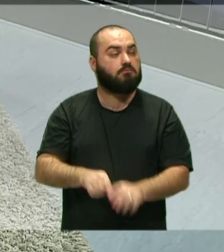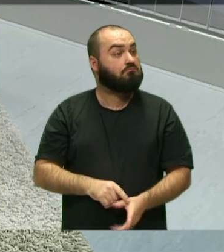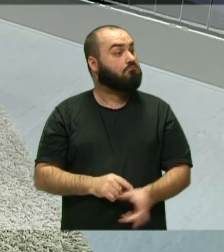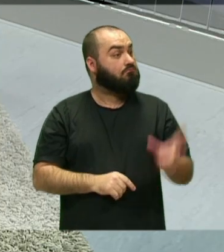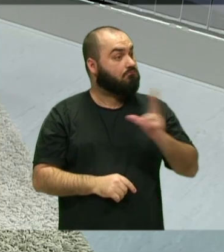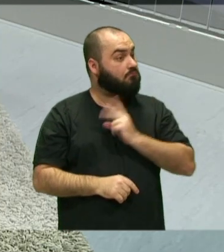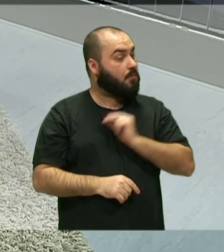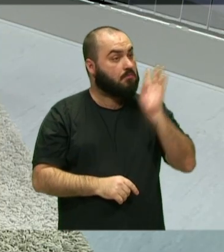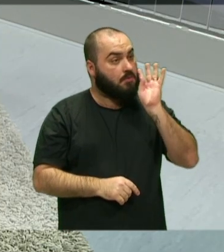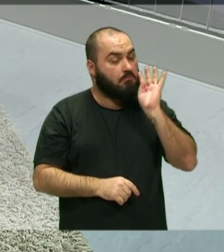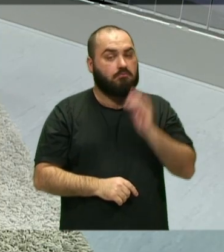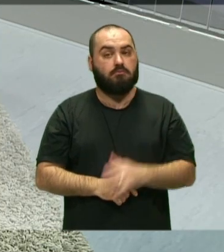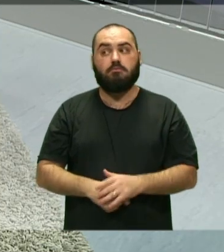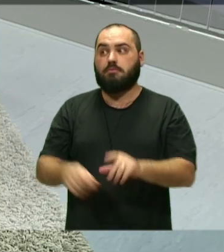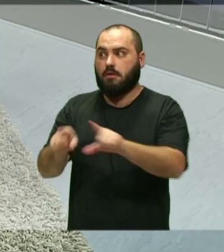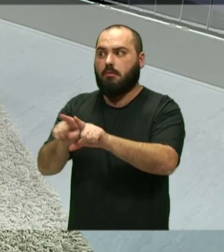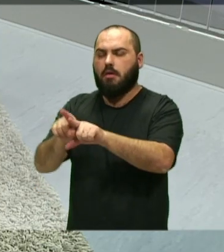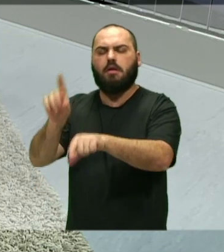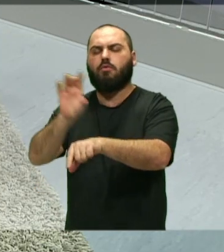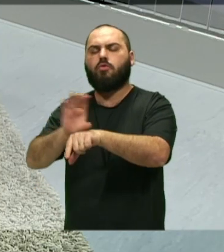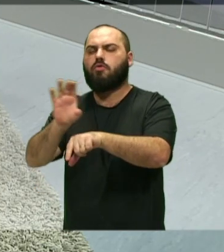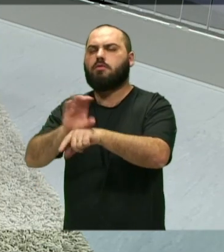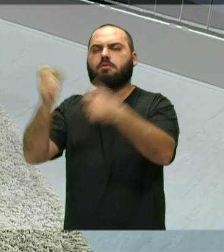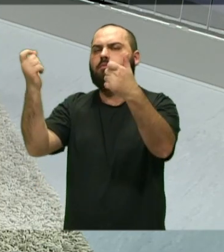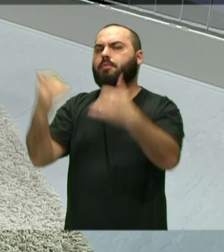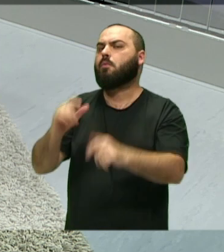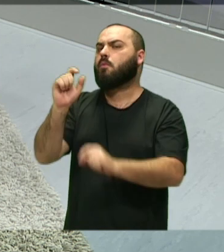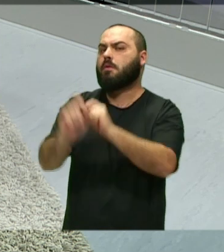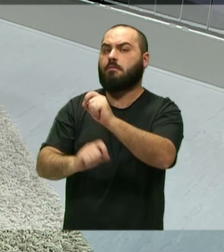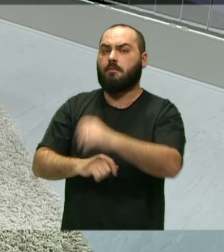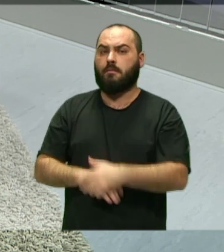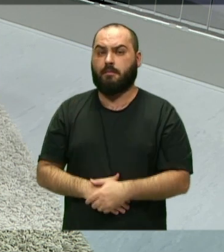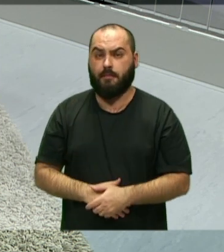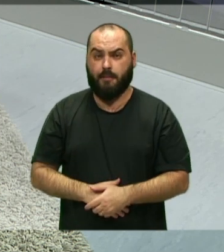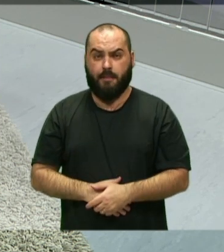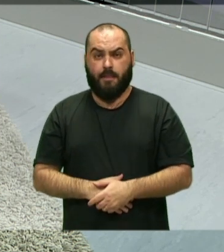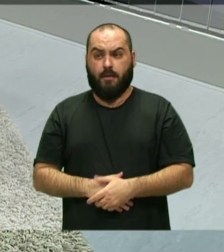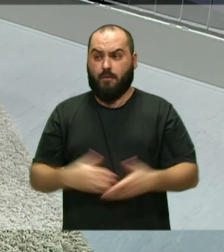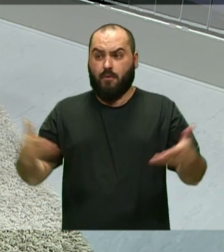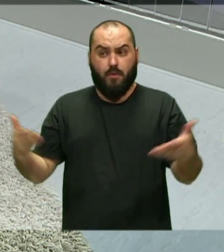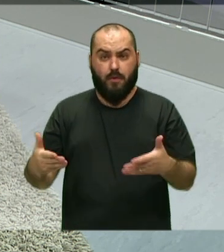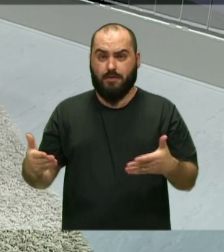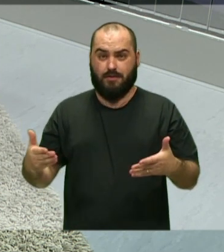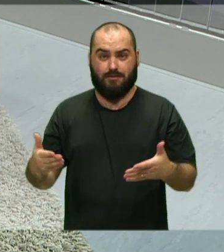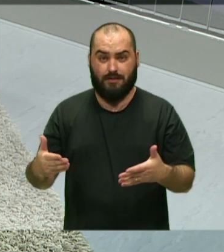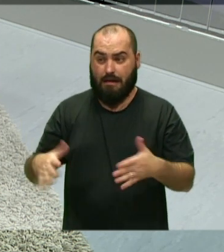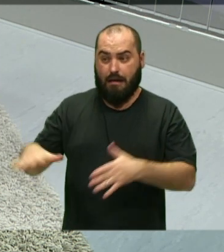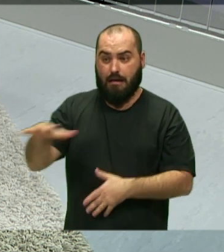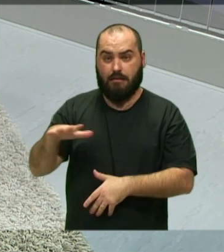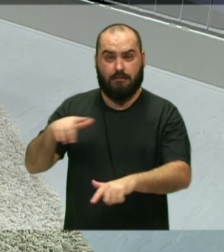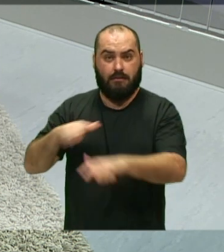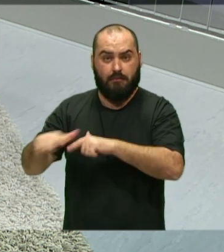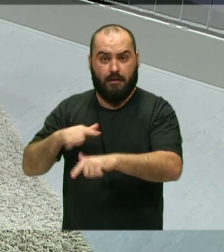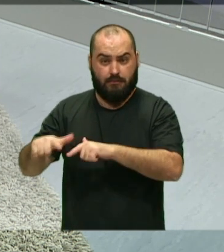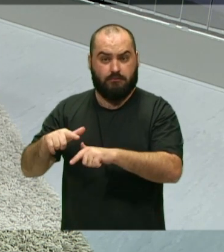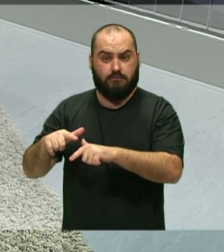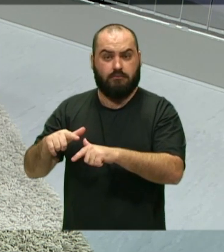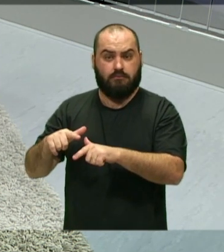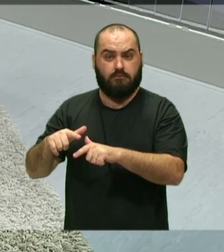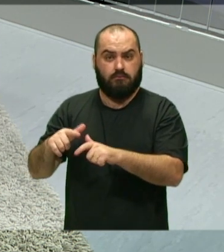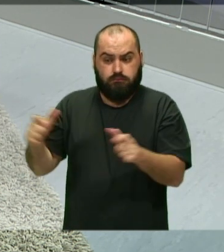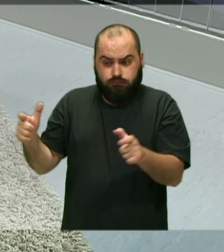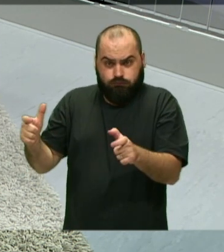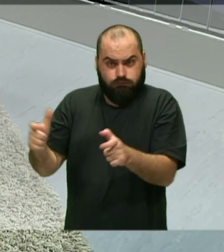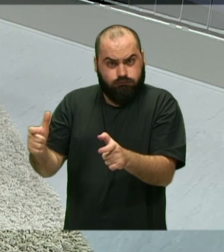os cursos, né, nosso mercado está cada vez mais aflito, né, mas menos espaçoso e cada vez mais